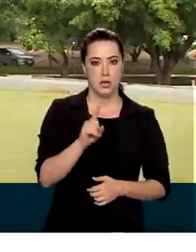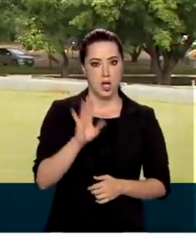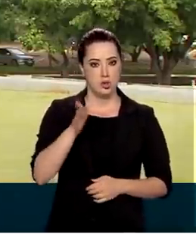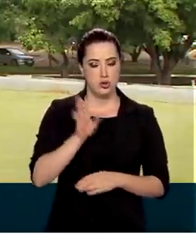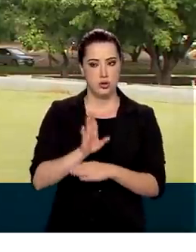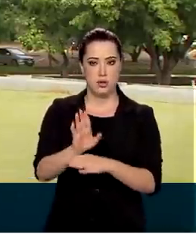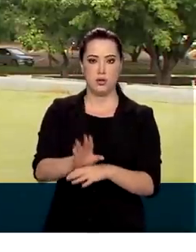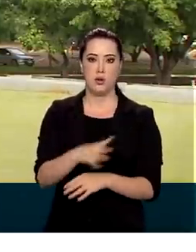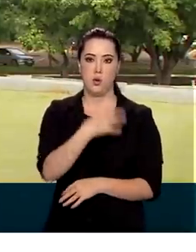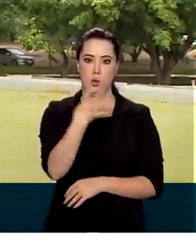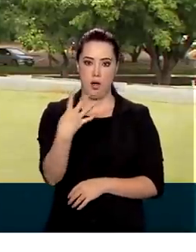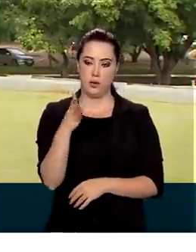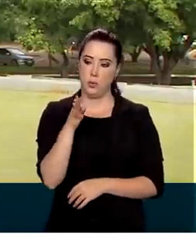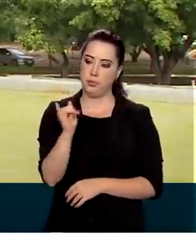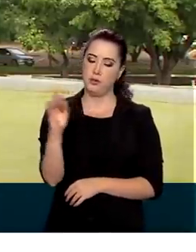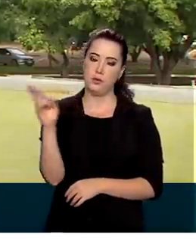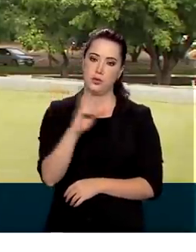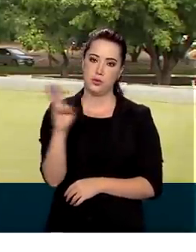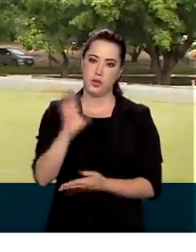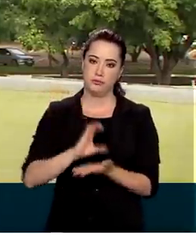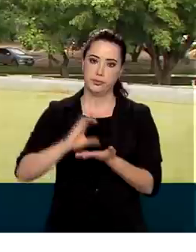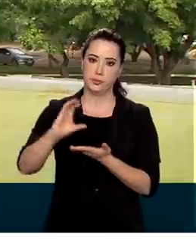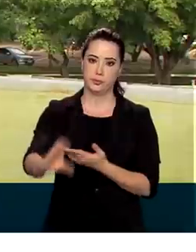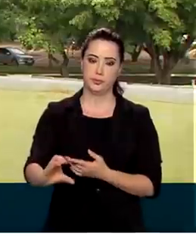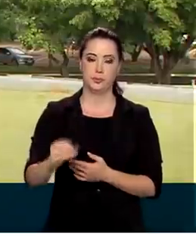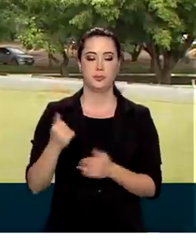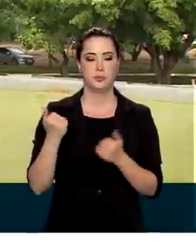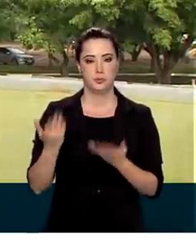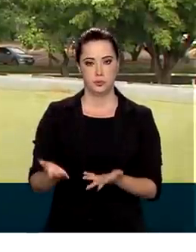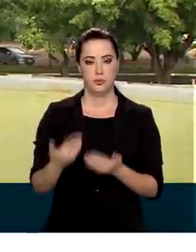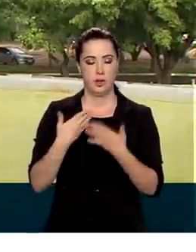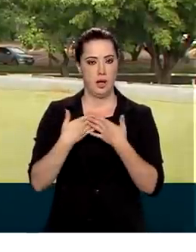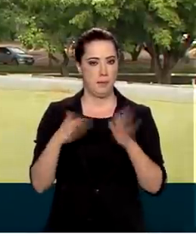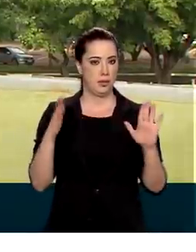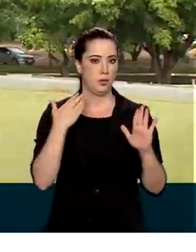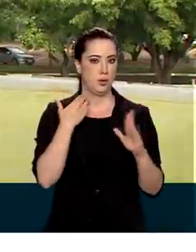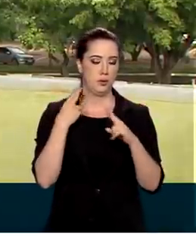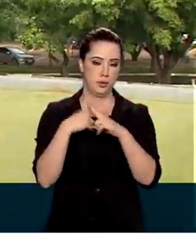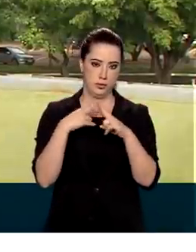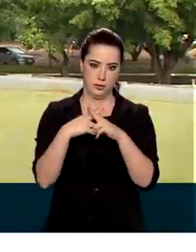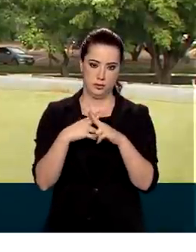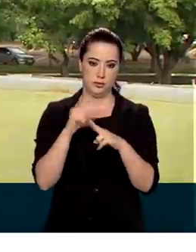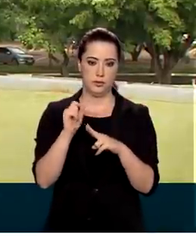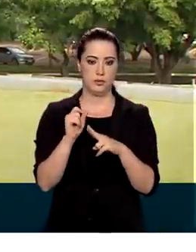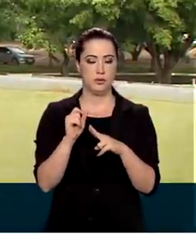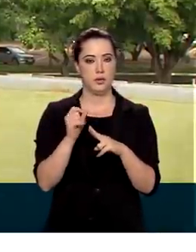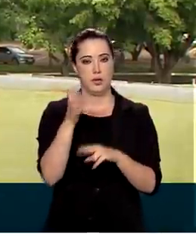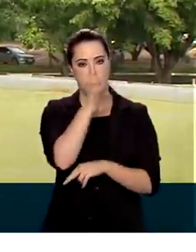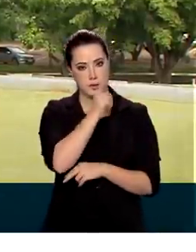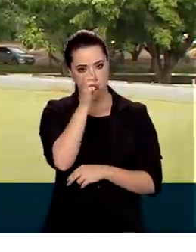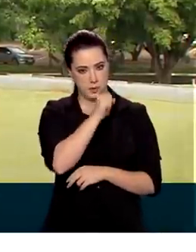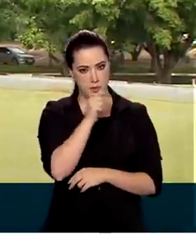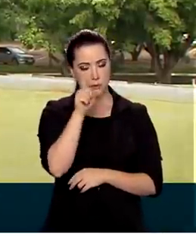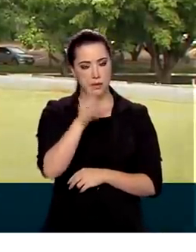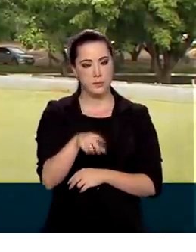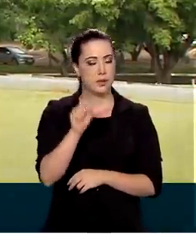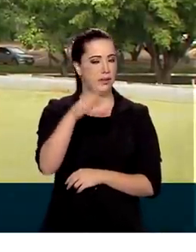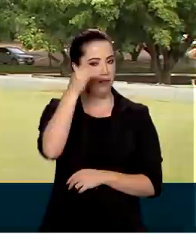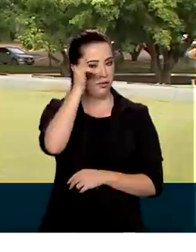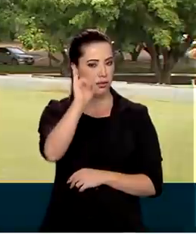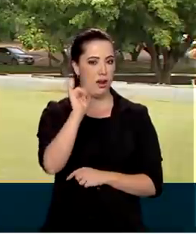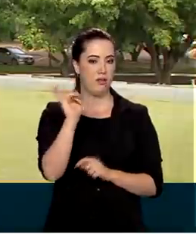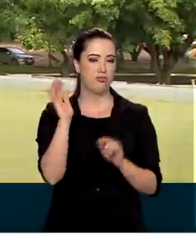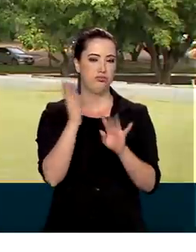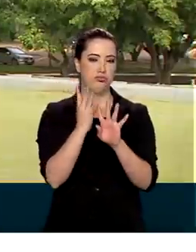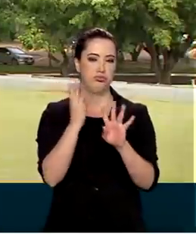e 300 milhões de reais para esse público. A abertura das agências da Caixa aos sábados é para evitar